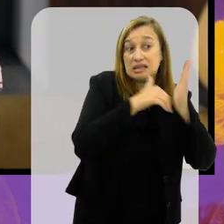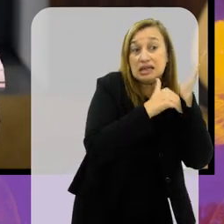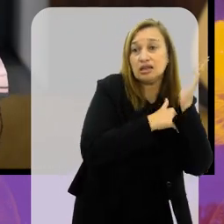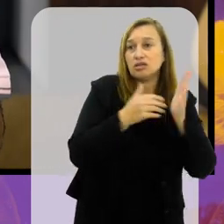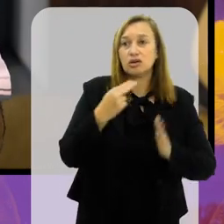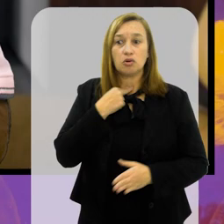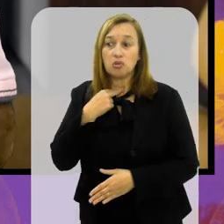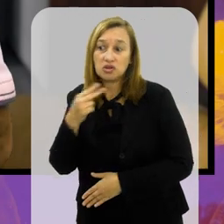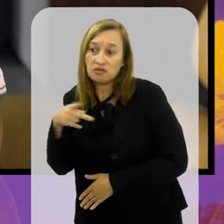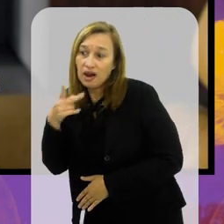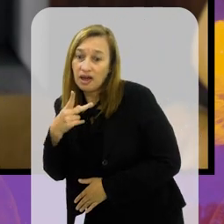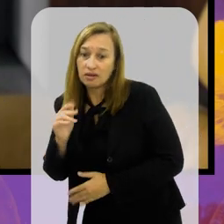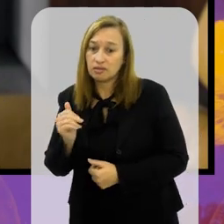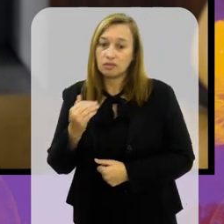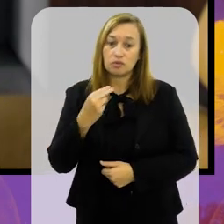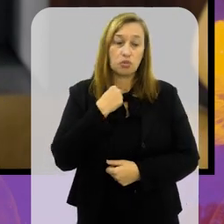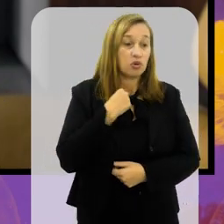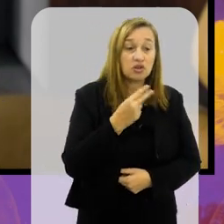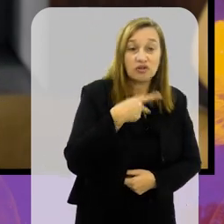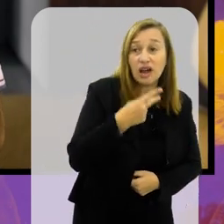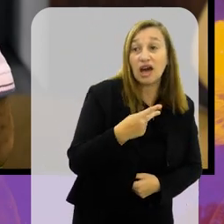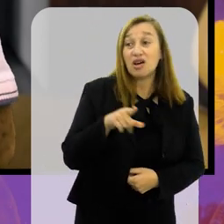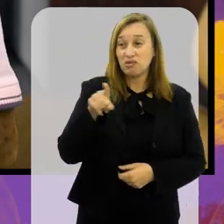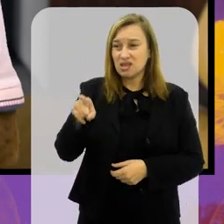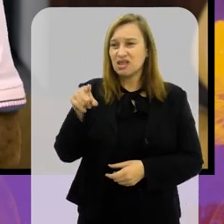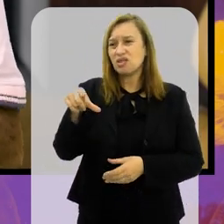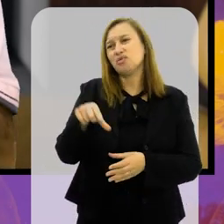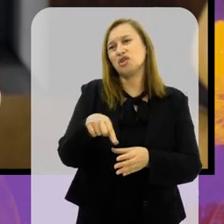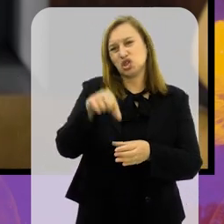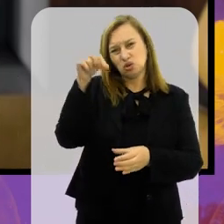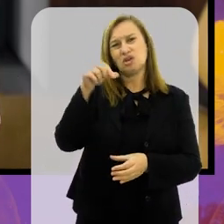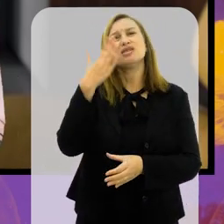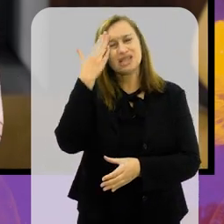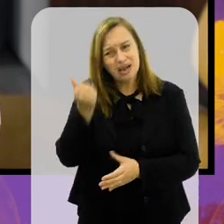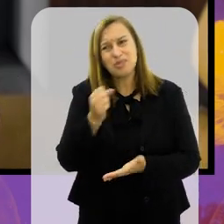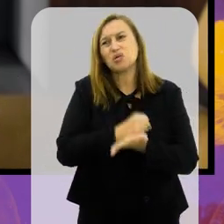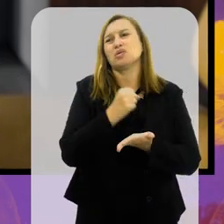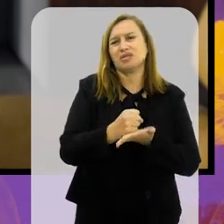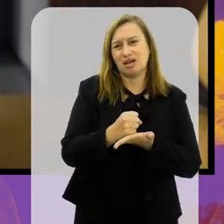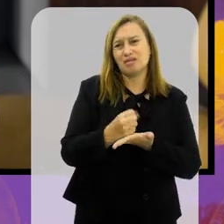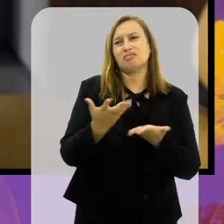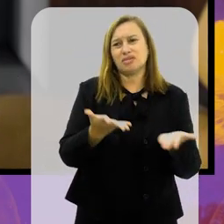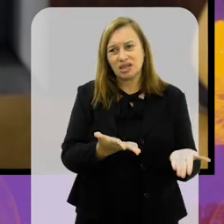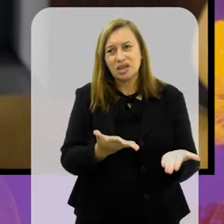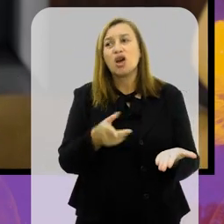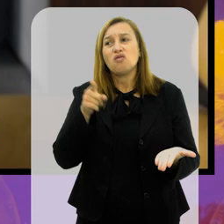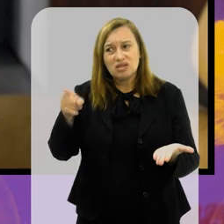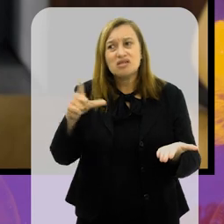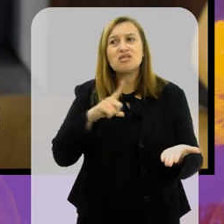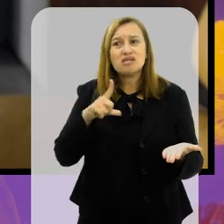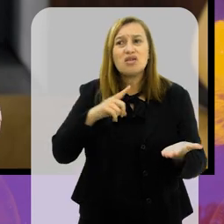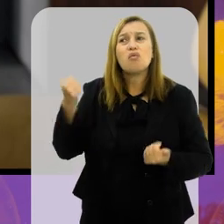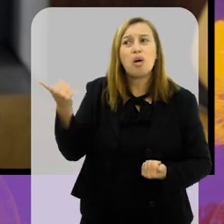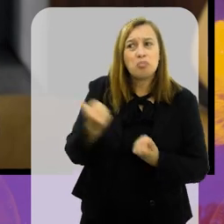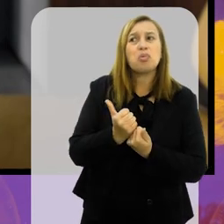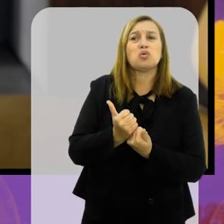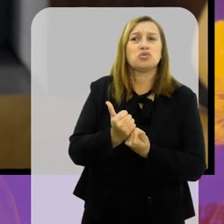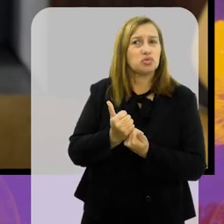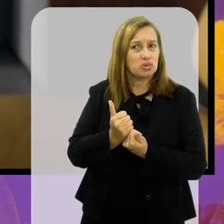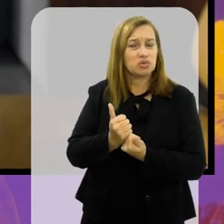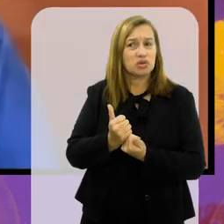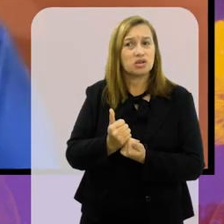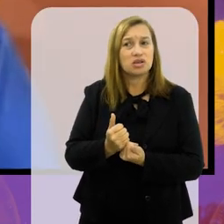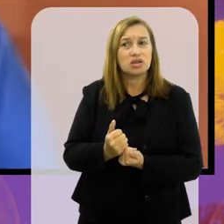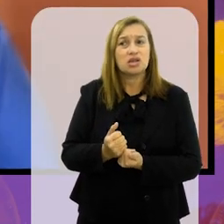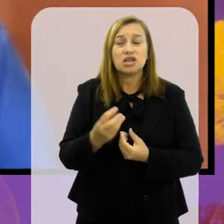falar, porque é cláusula de segredo. Não, mas isso eu também não posso falar. Amigo, você quando foi para a eleição, você já sabia que o contrato era assim? Até porque você